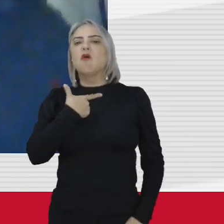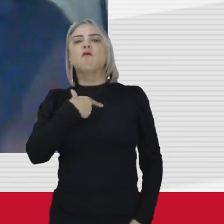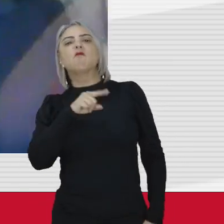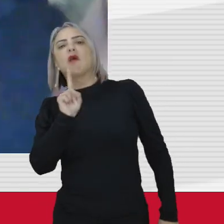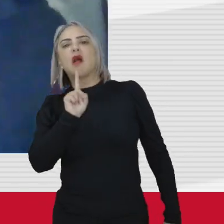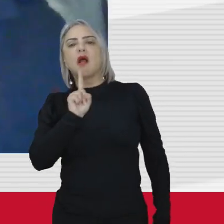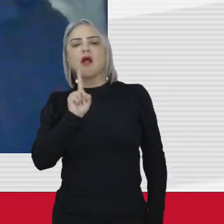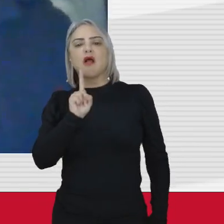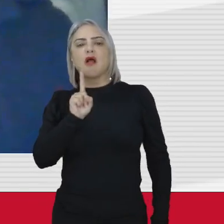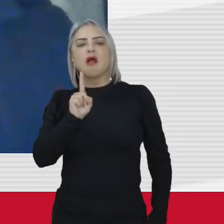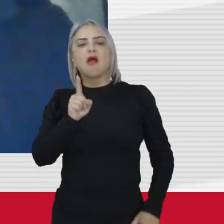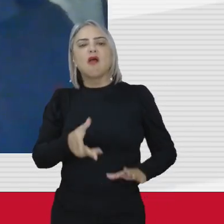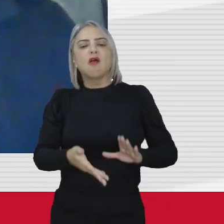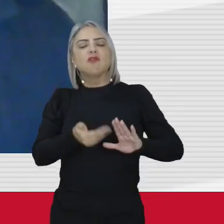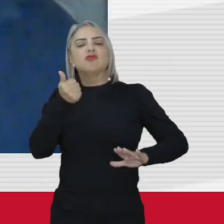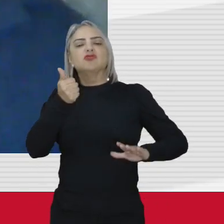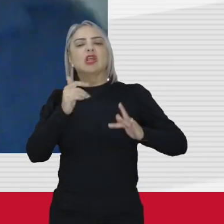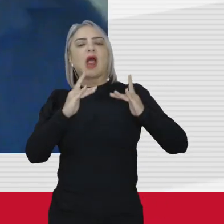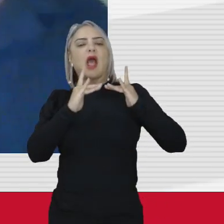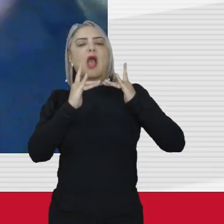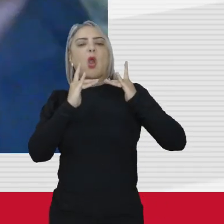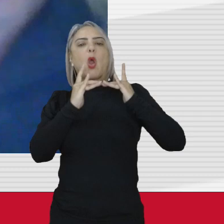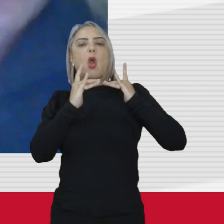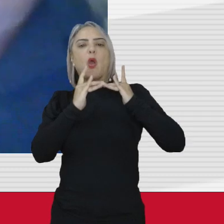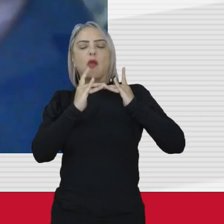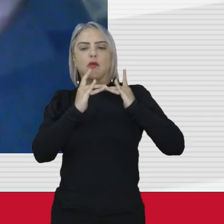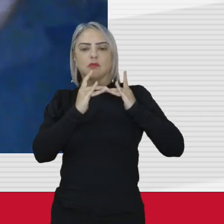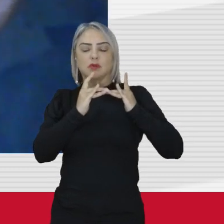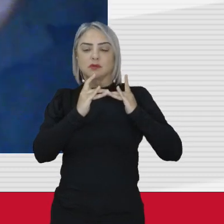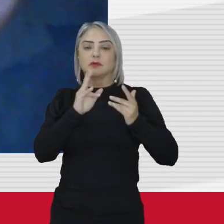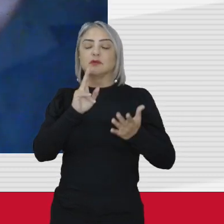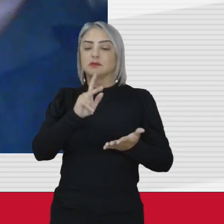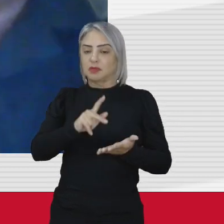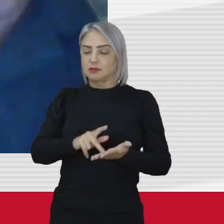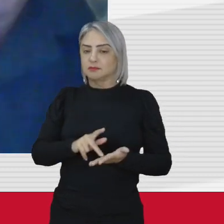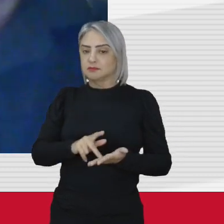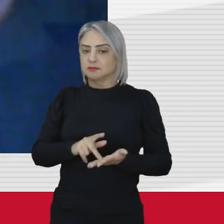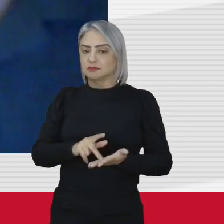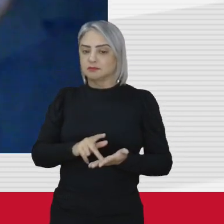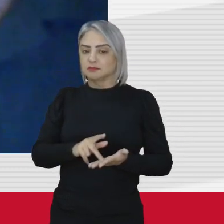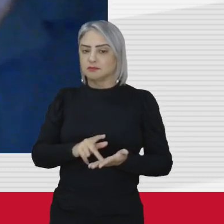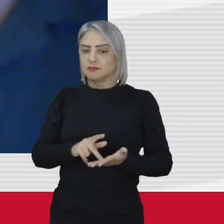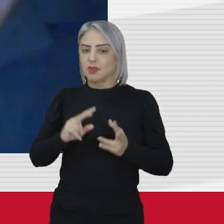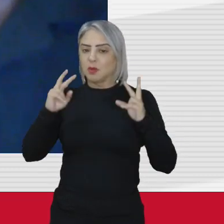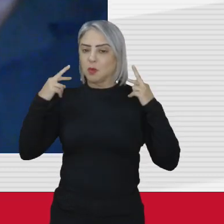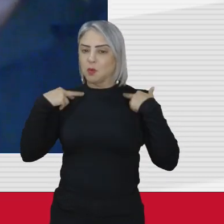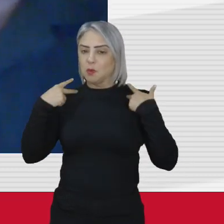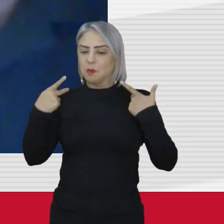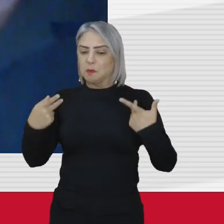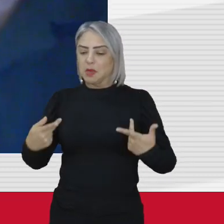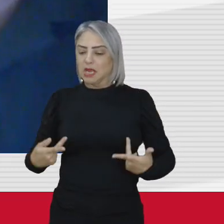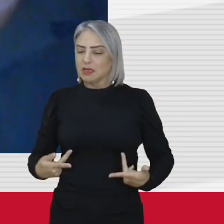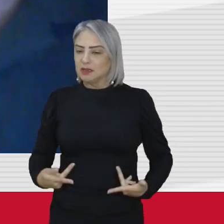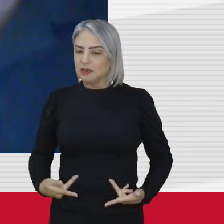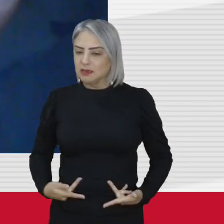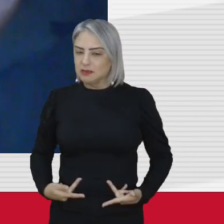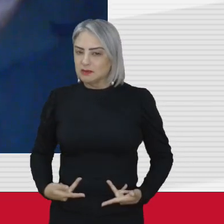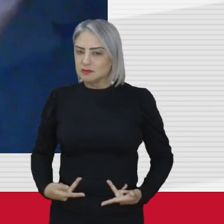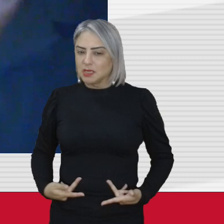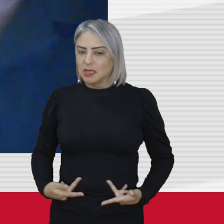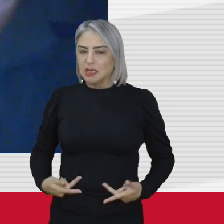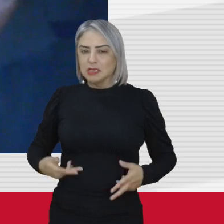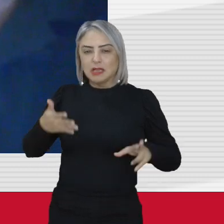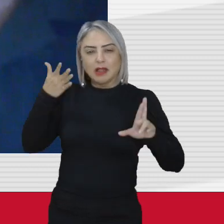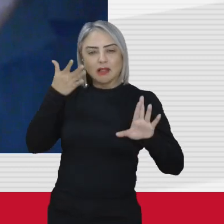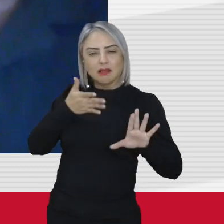desenterrar corpos o fato é que o humanismo ele está diretamente